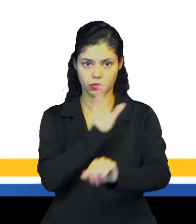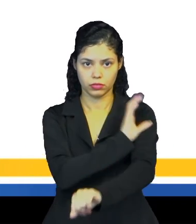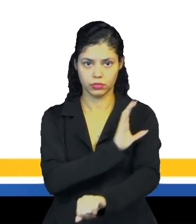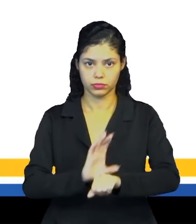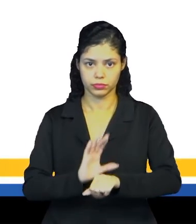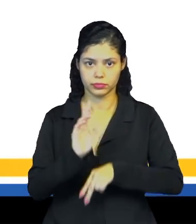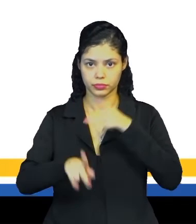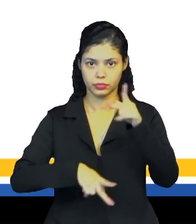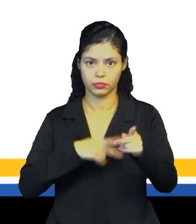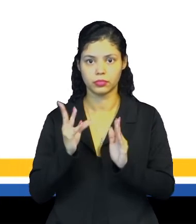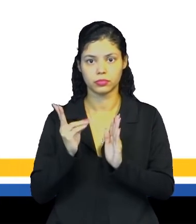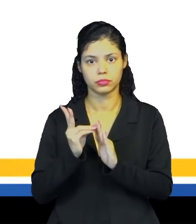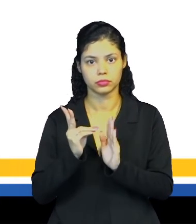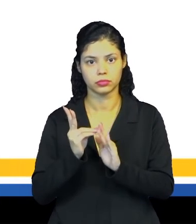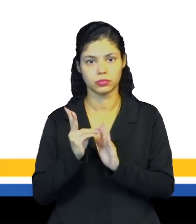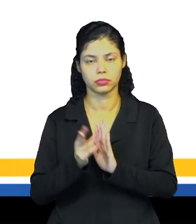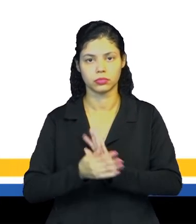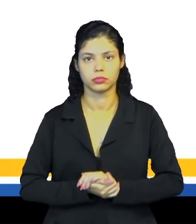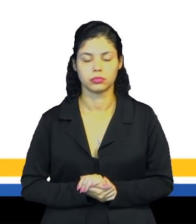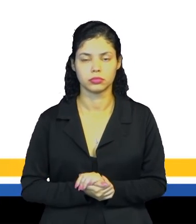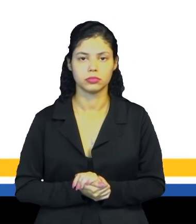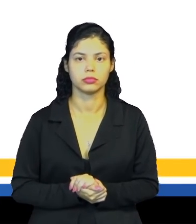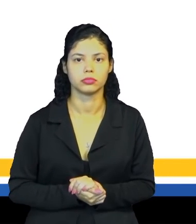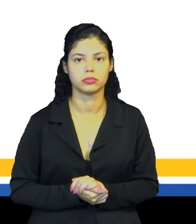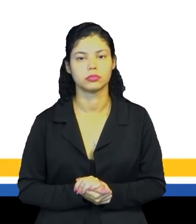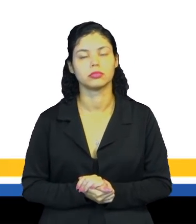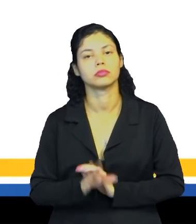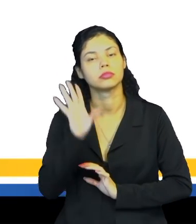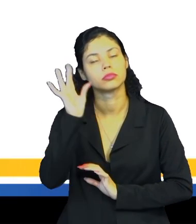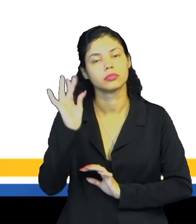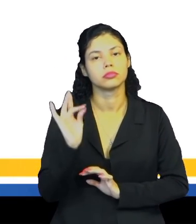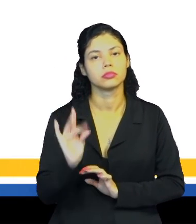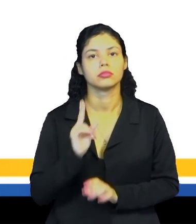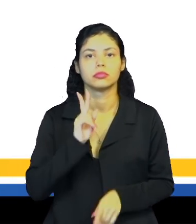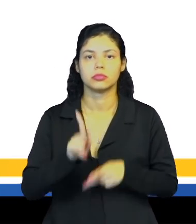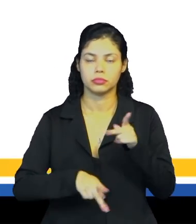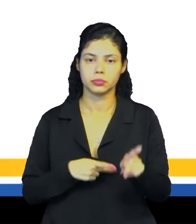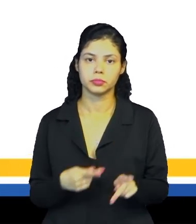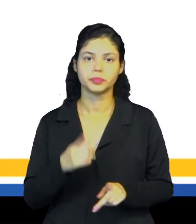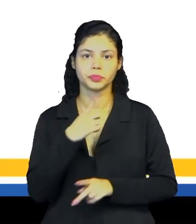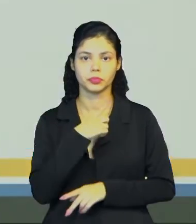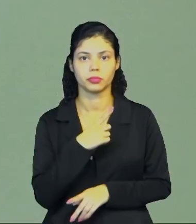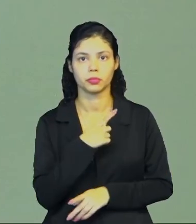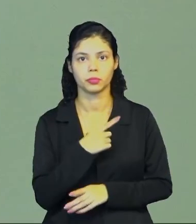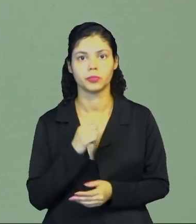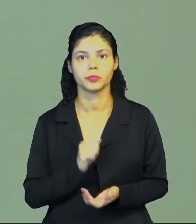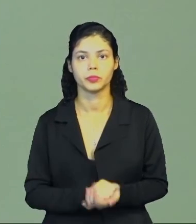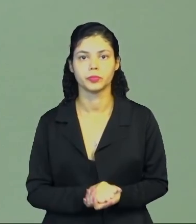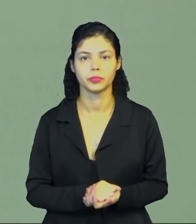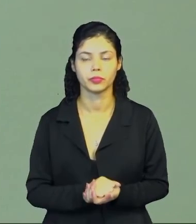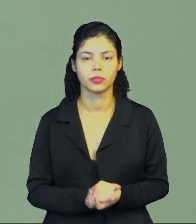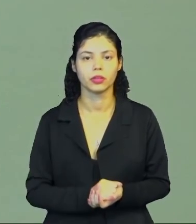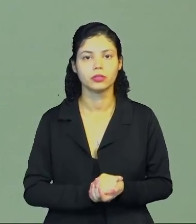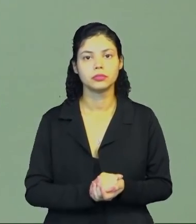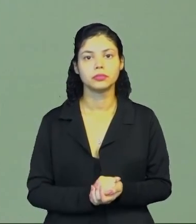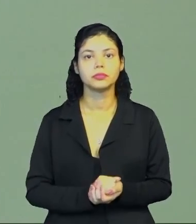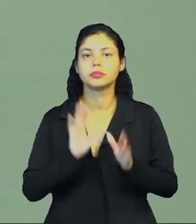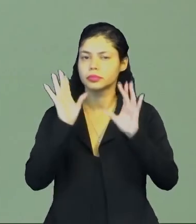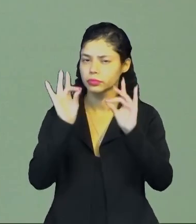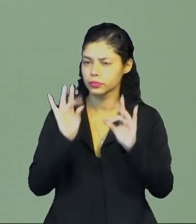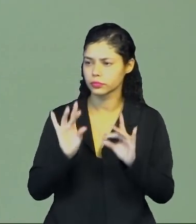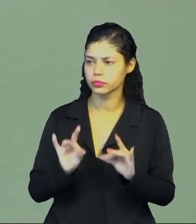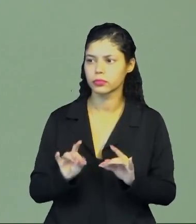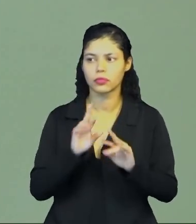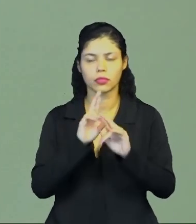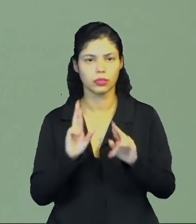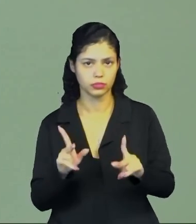cultural dos povos. Olha só que bacana. Então, cada povo, tá, ele contém esses traços